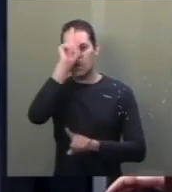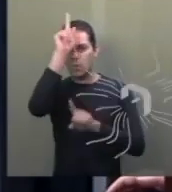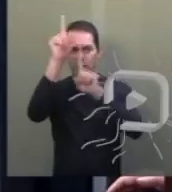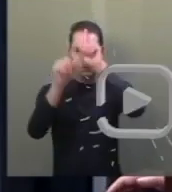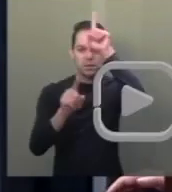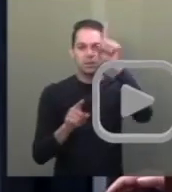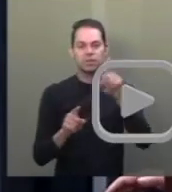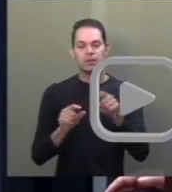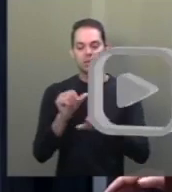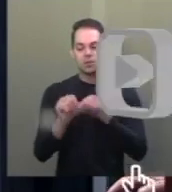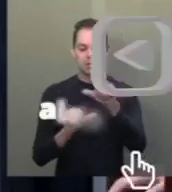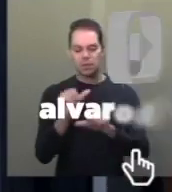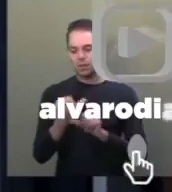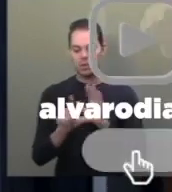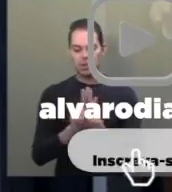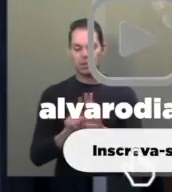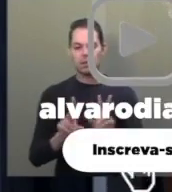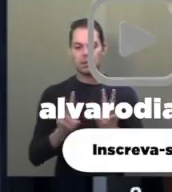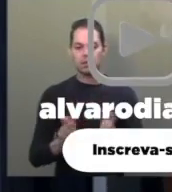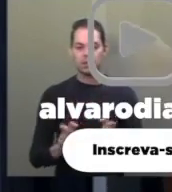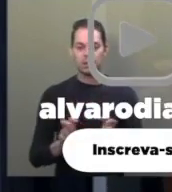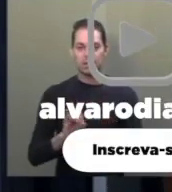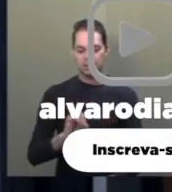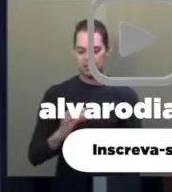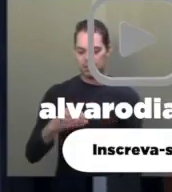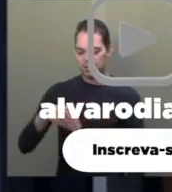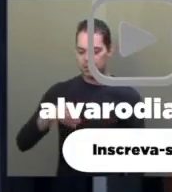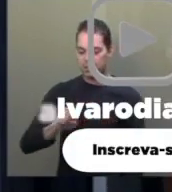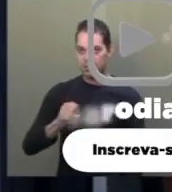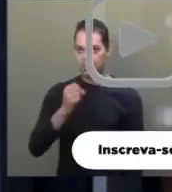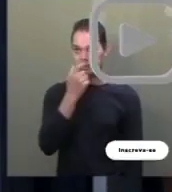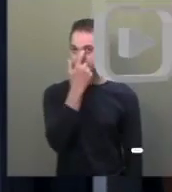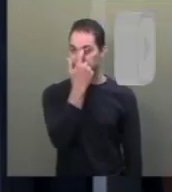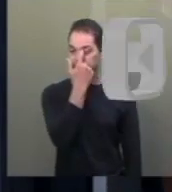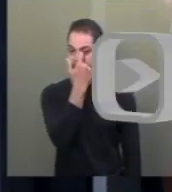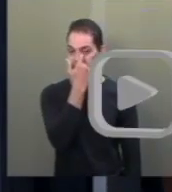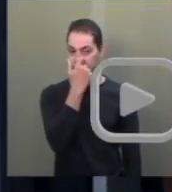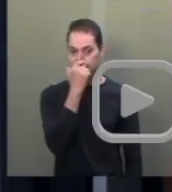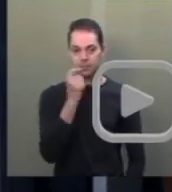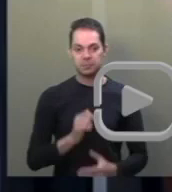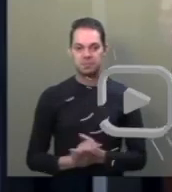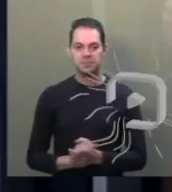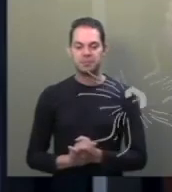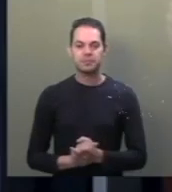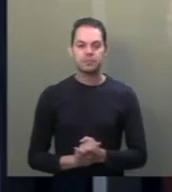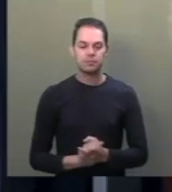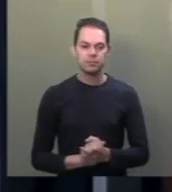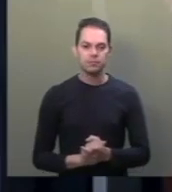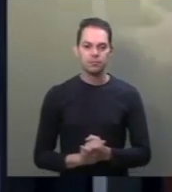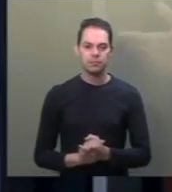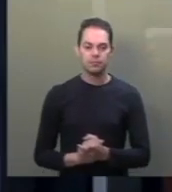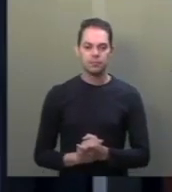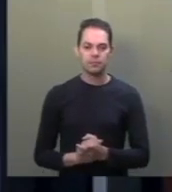de alterar a legislação no que diz respeito ao ICMS. Cortesia com o chapéu dos